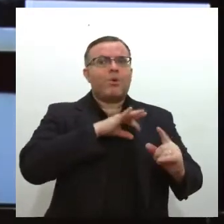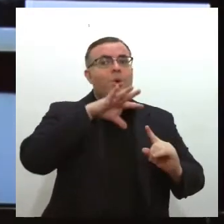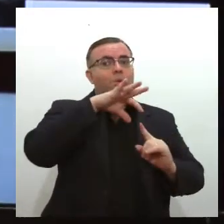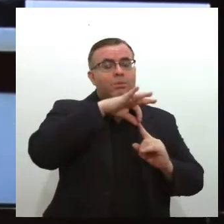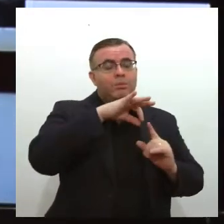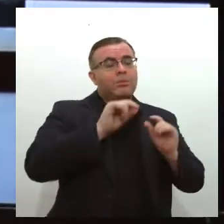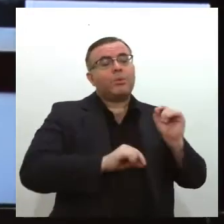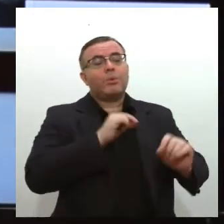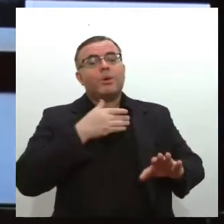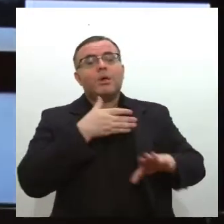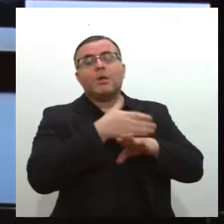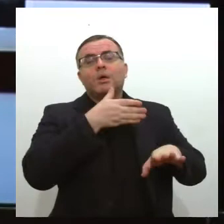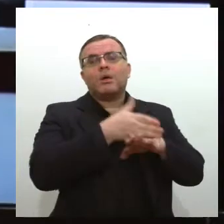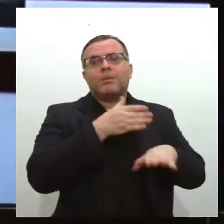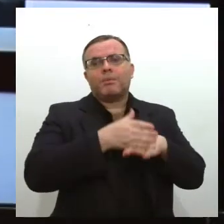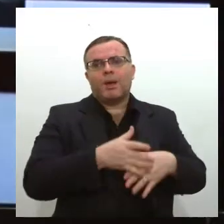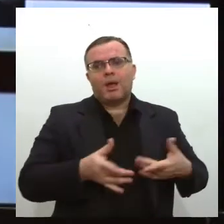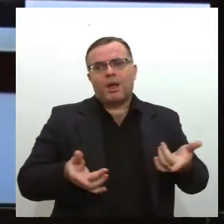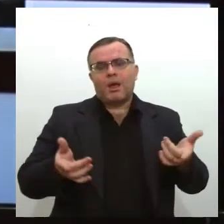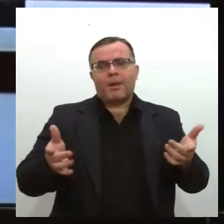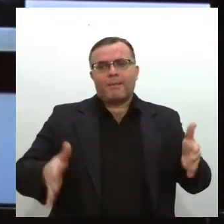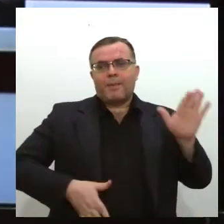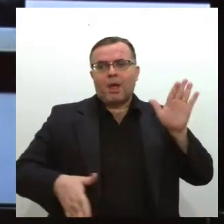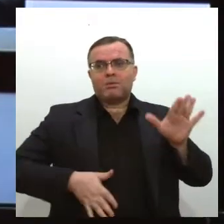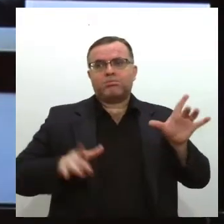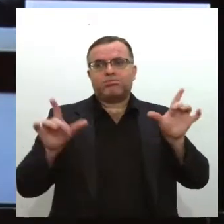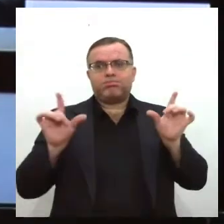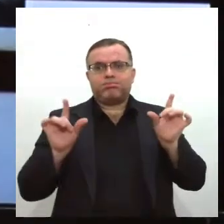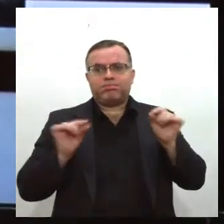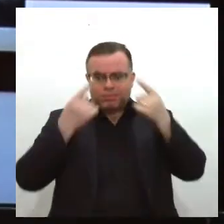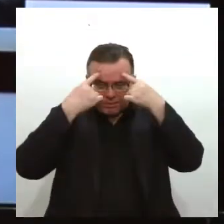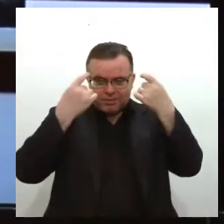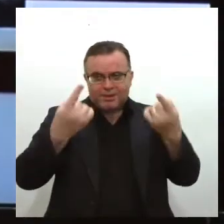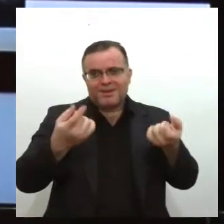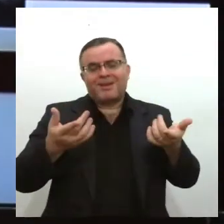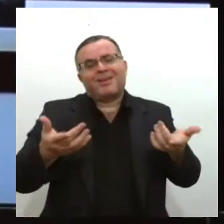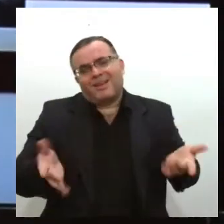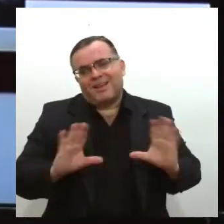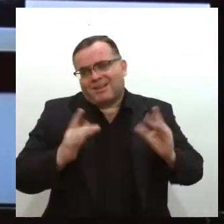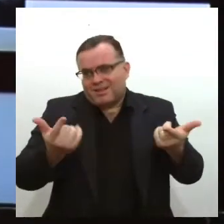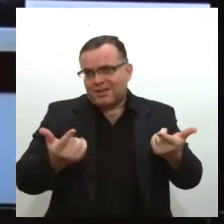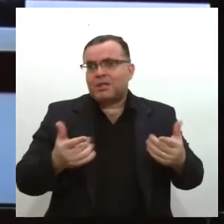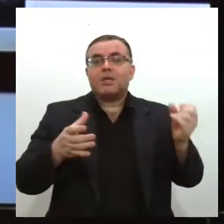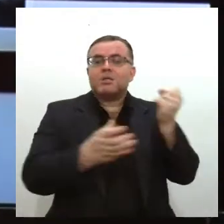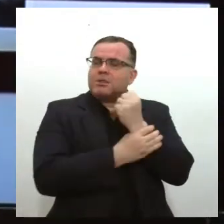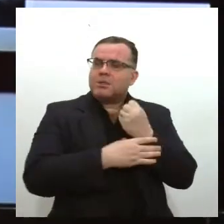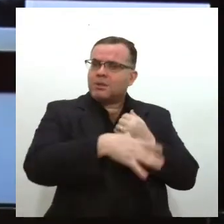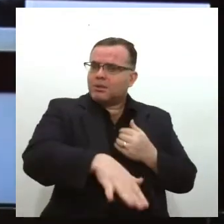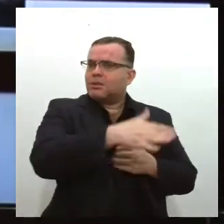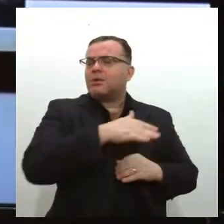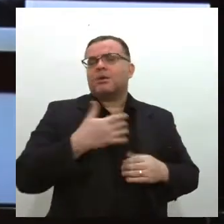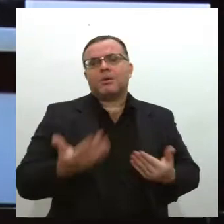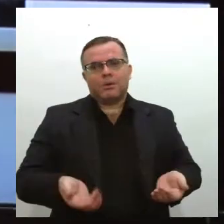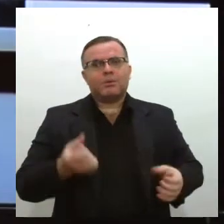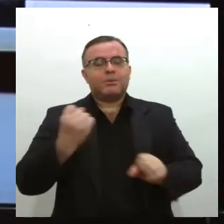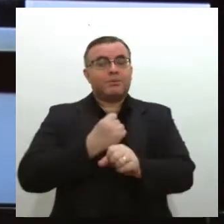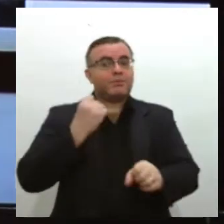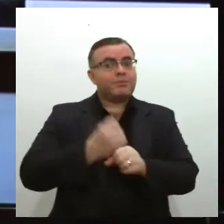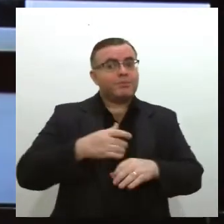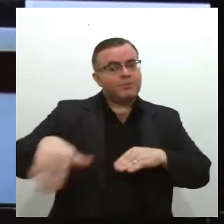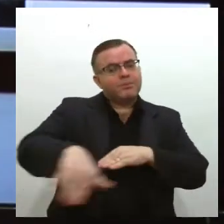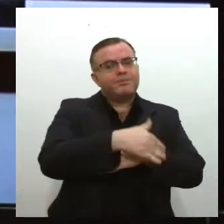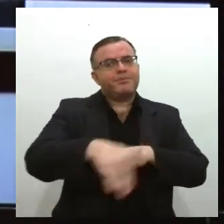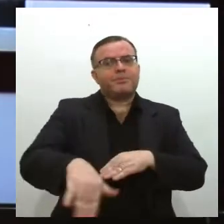a fim de inibir as ações de marginais e da maior segurança àquela localidade. A recuperação da rodovia que liga os